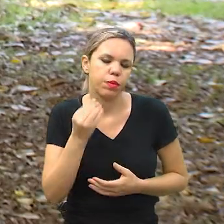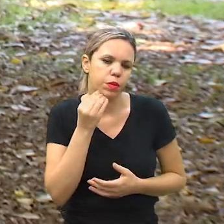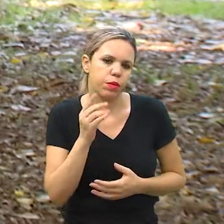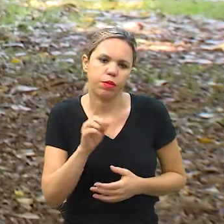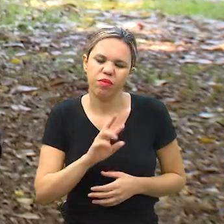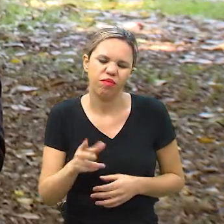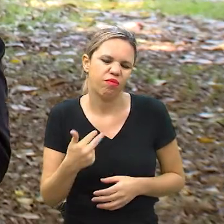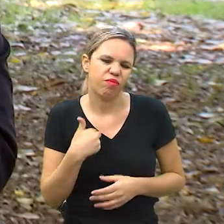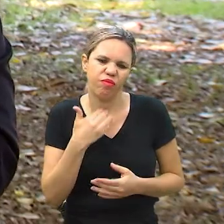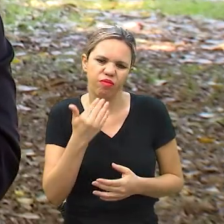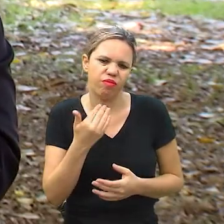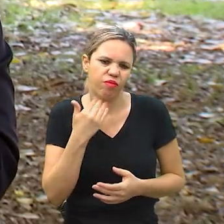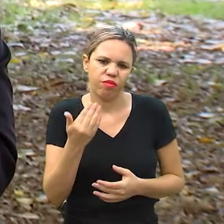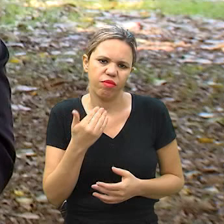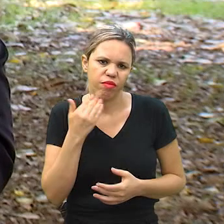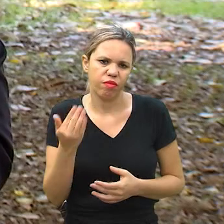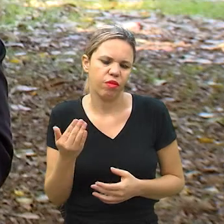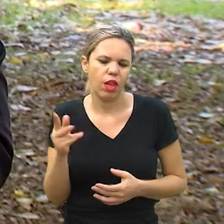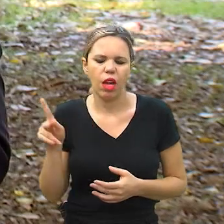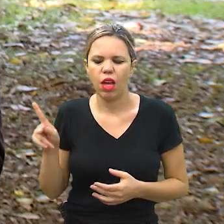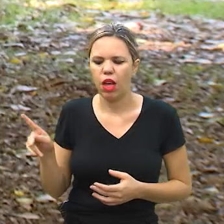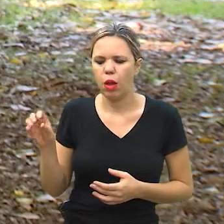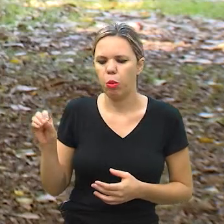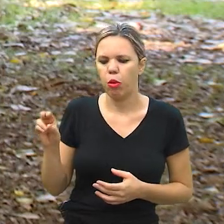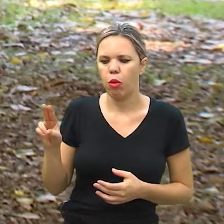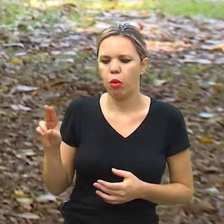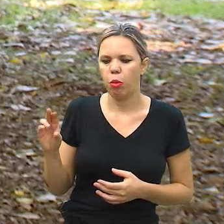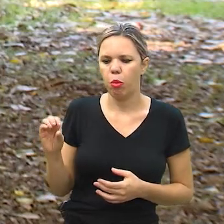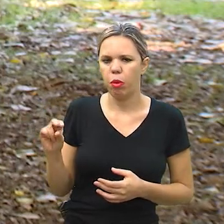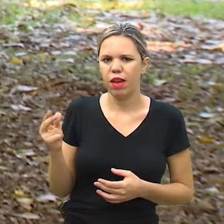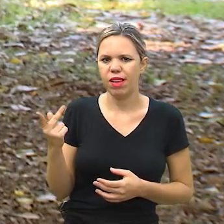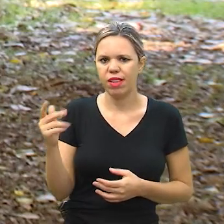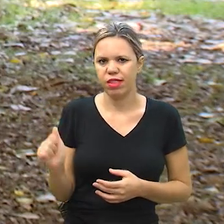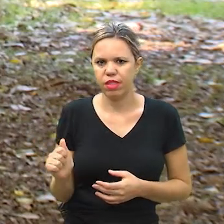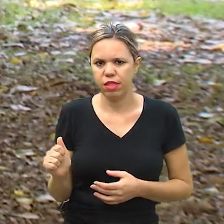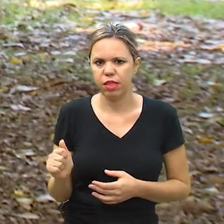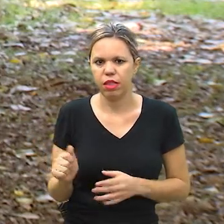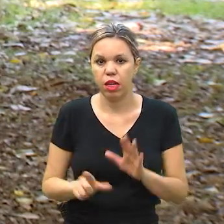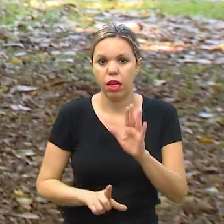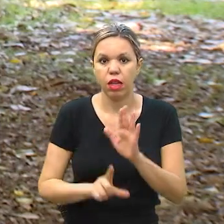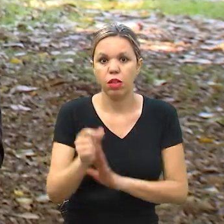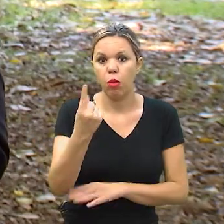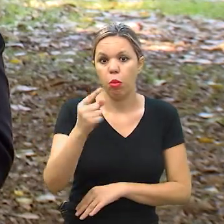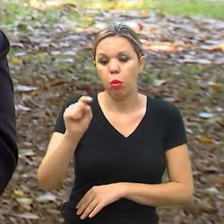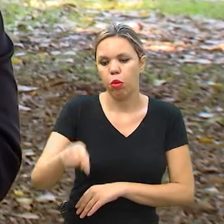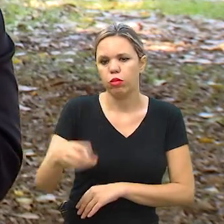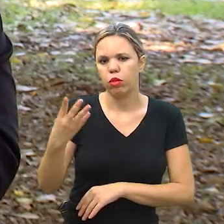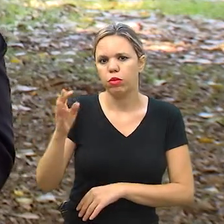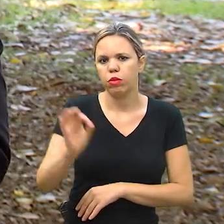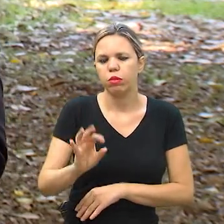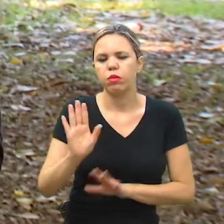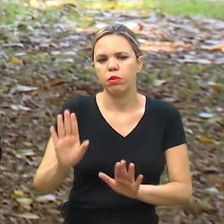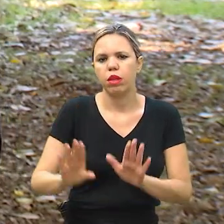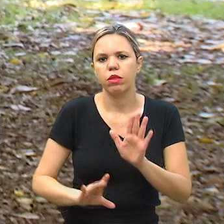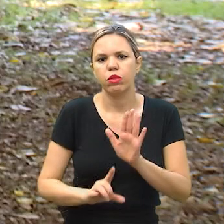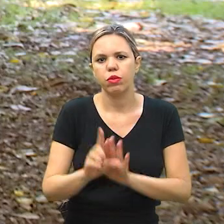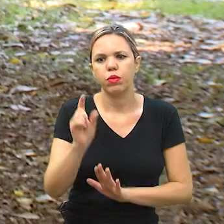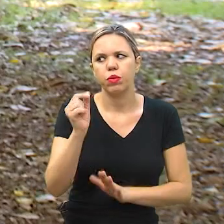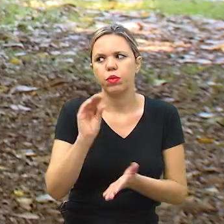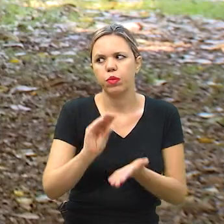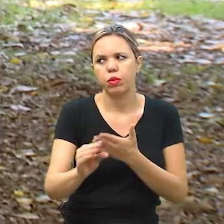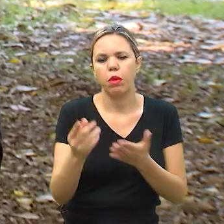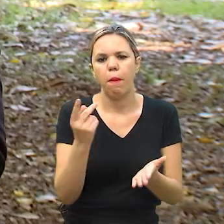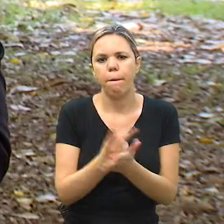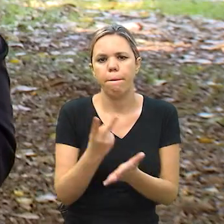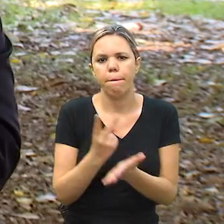Não, de forma alguma. Para você ter uma ideia, Rubens, no ano passado a poupança rendeu 1,4%. Um investimento com a mesma